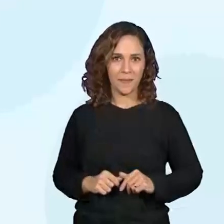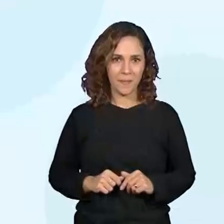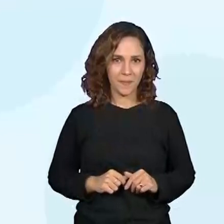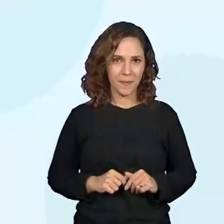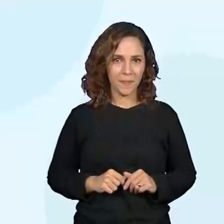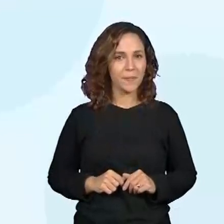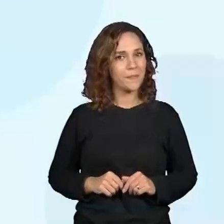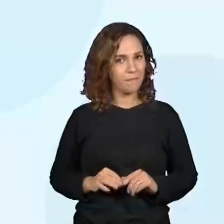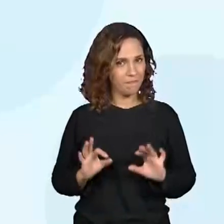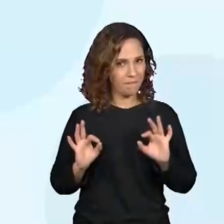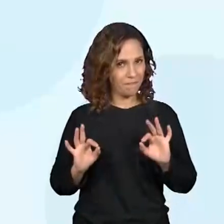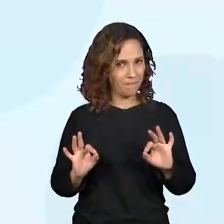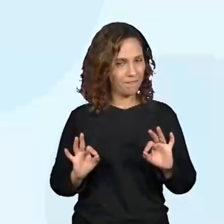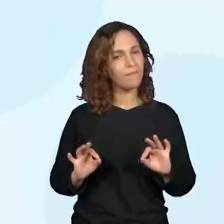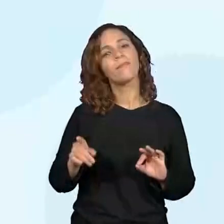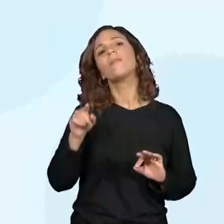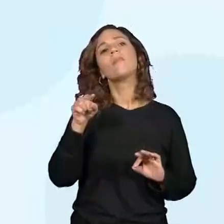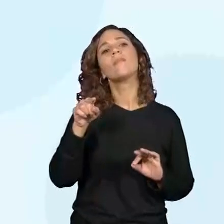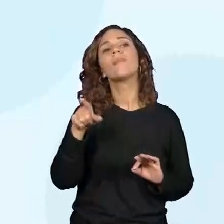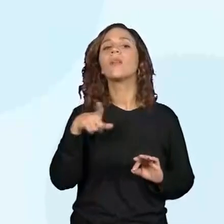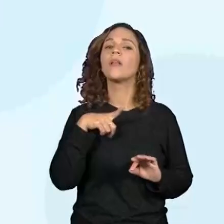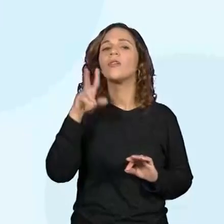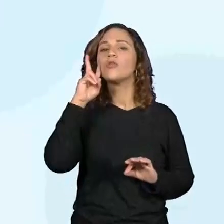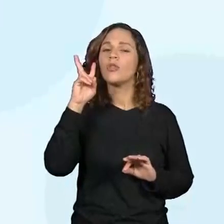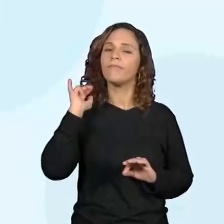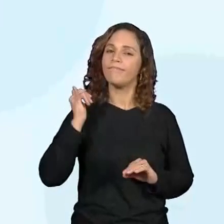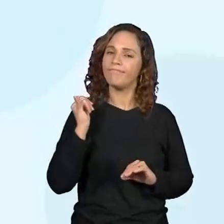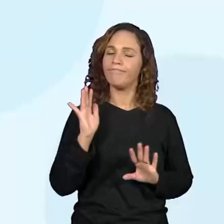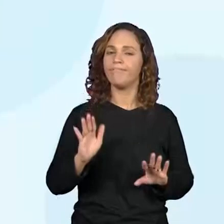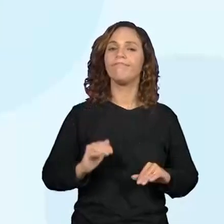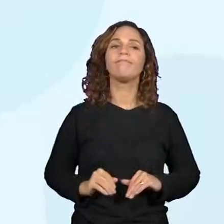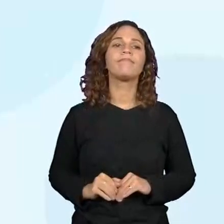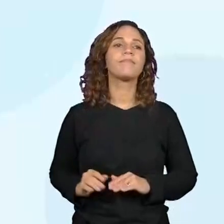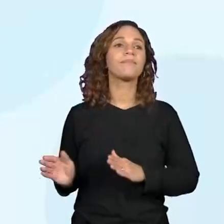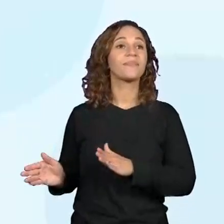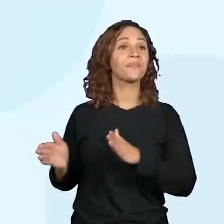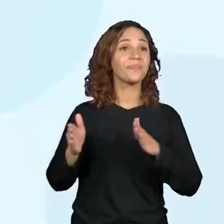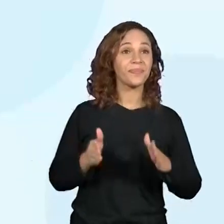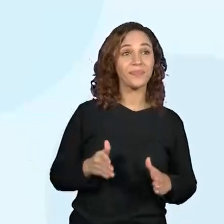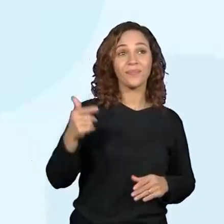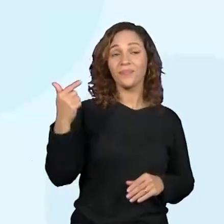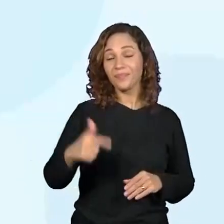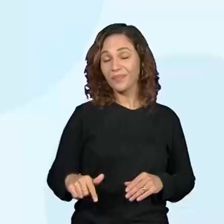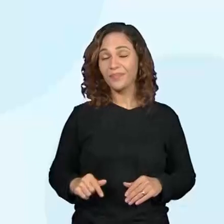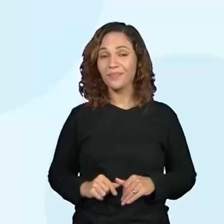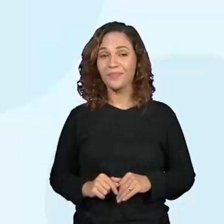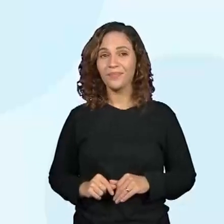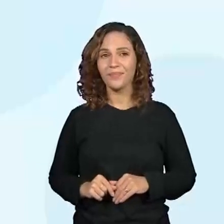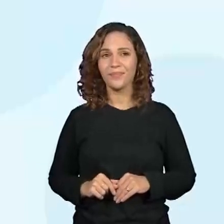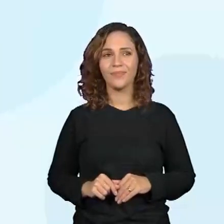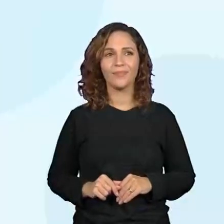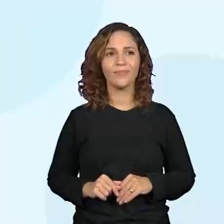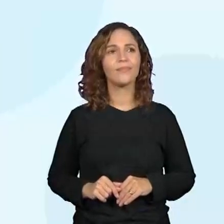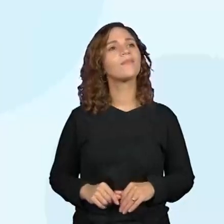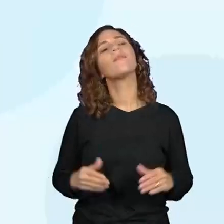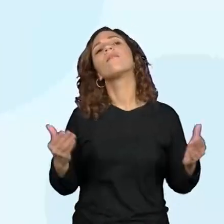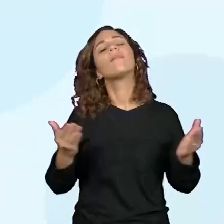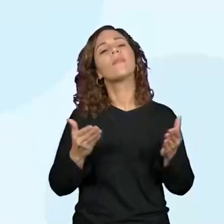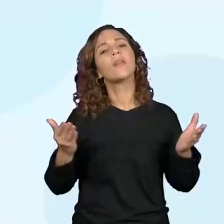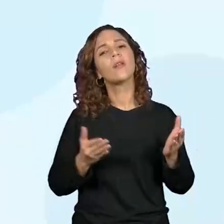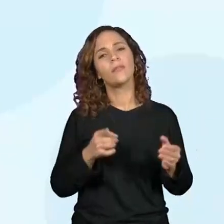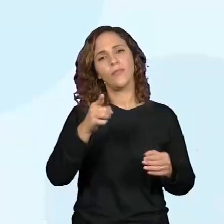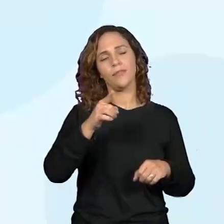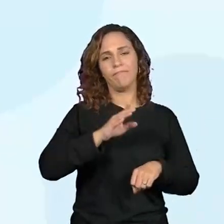são os personagens que apareceram na história. Muito bem. Agora eu vou deixar para